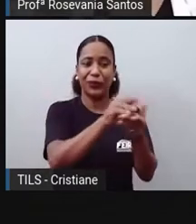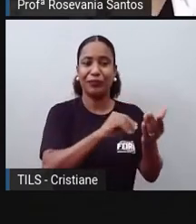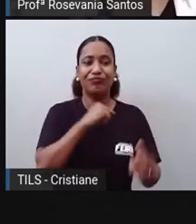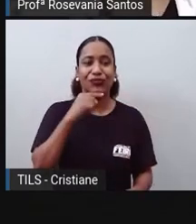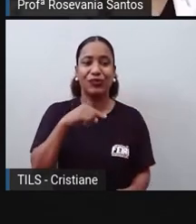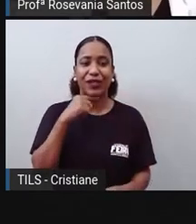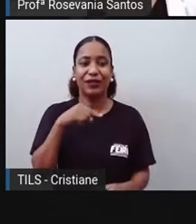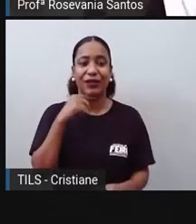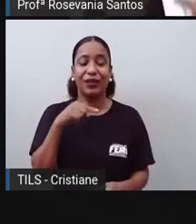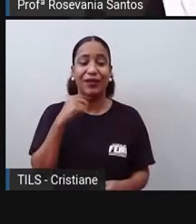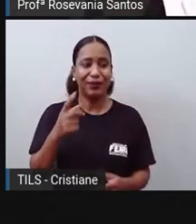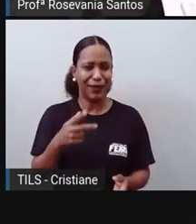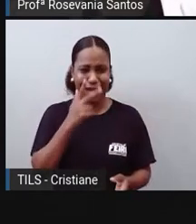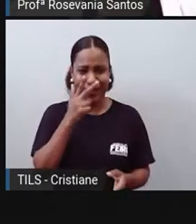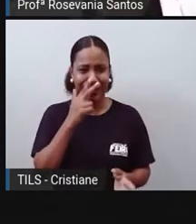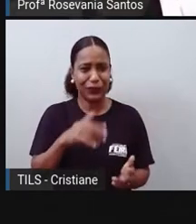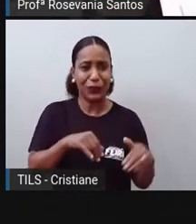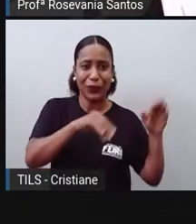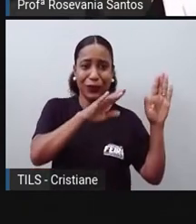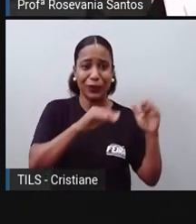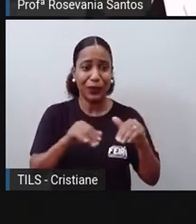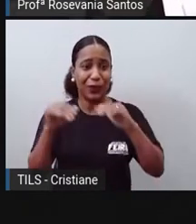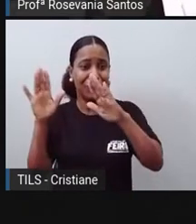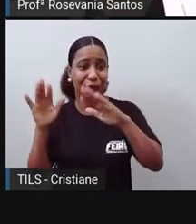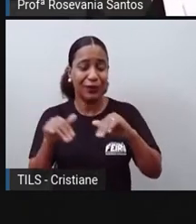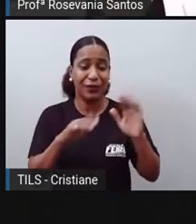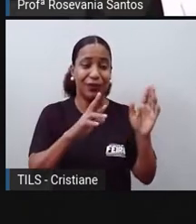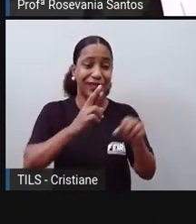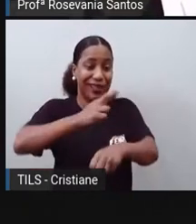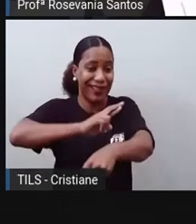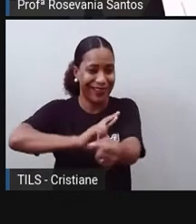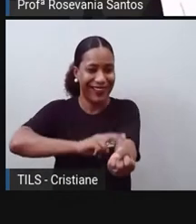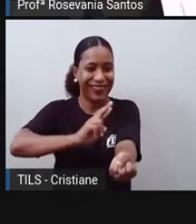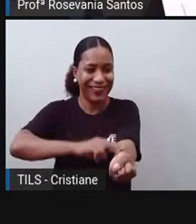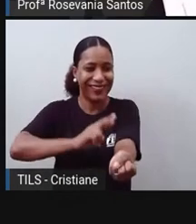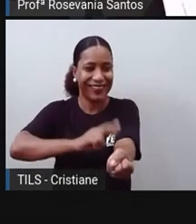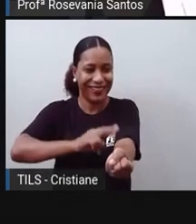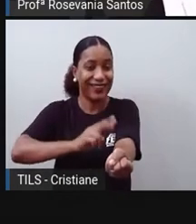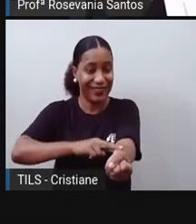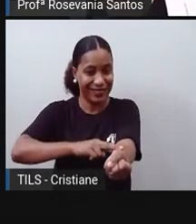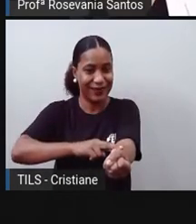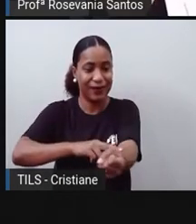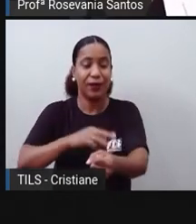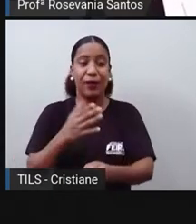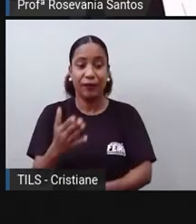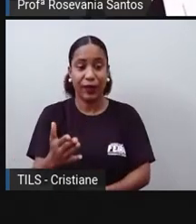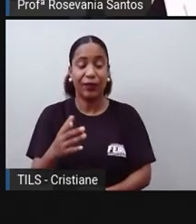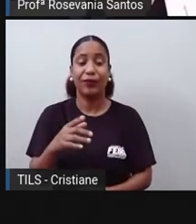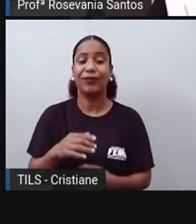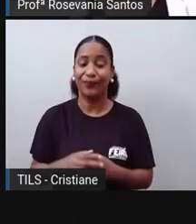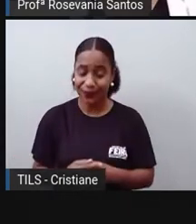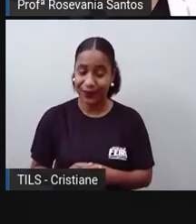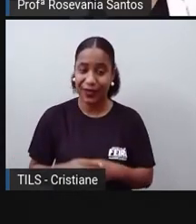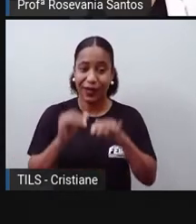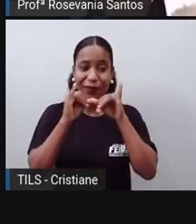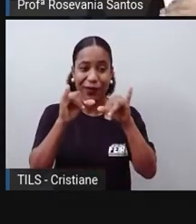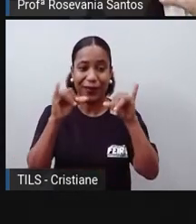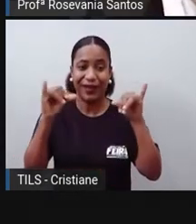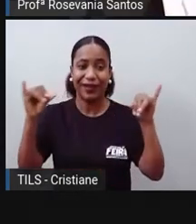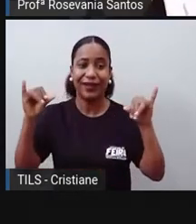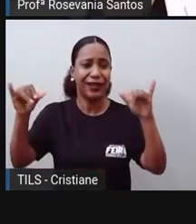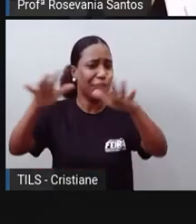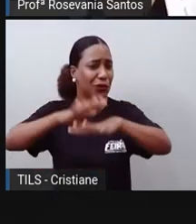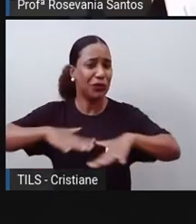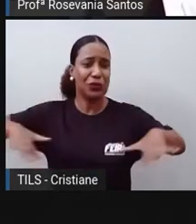baixou a mão, baixou a mão, e assim, excessivamente, então a gente vive esse mundo aí onde a propaganda que está praticamente